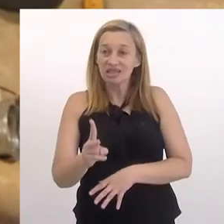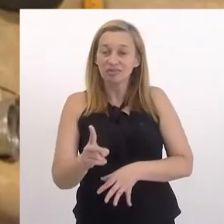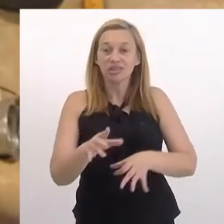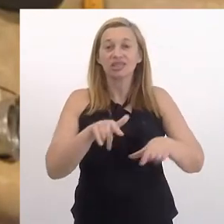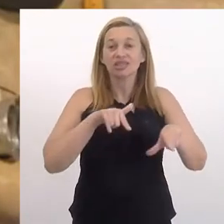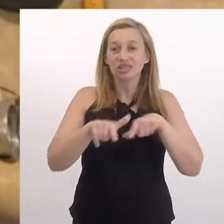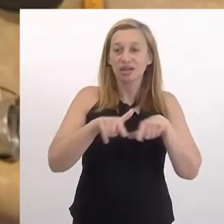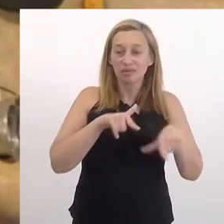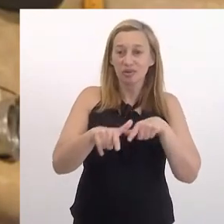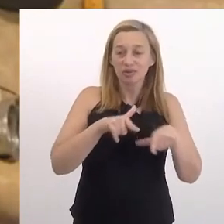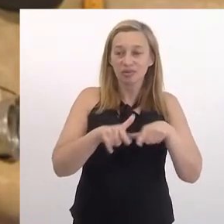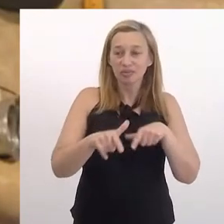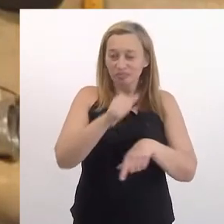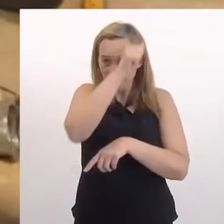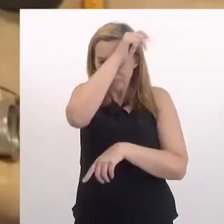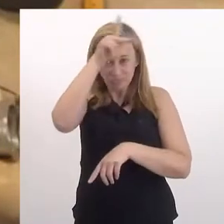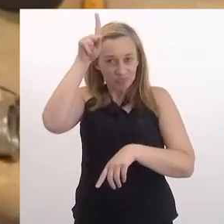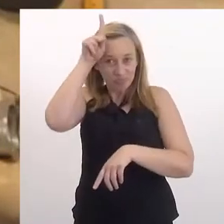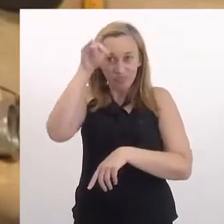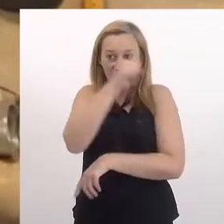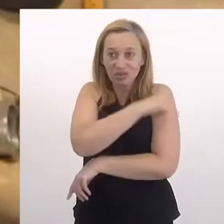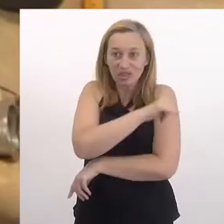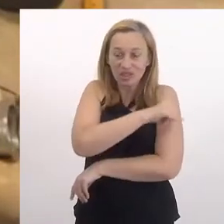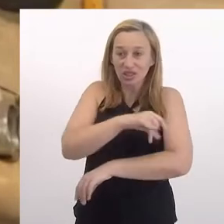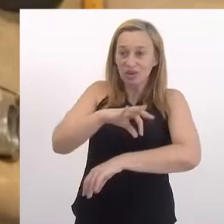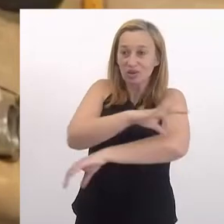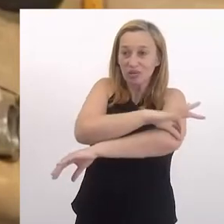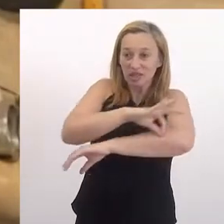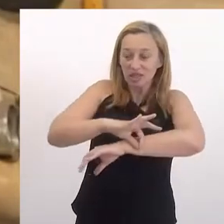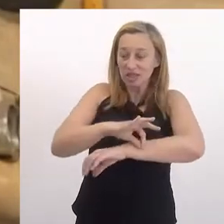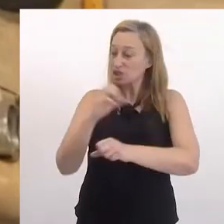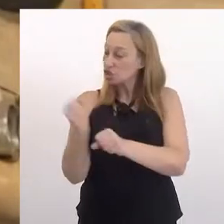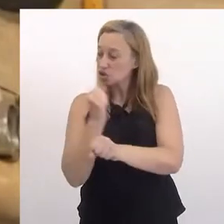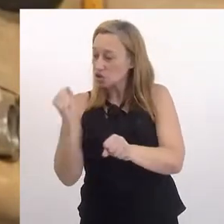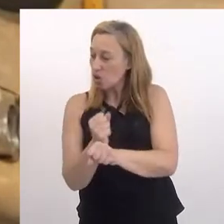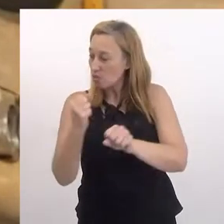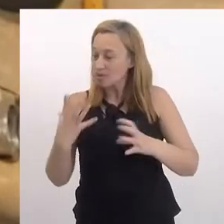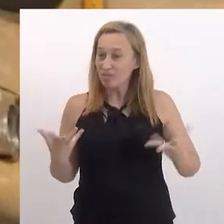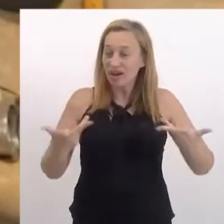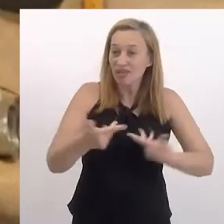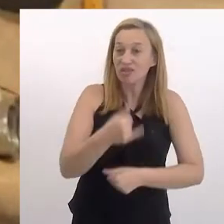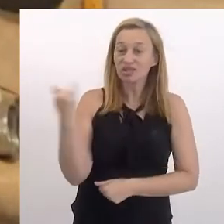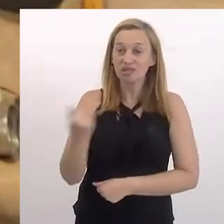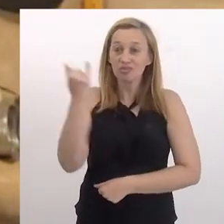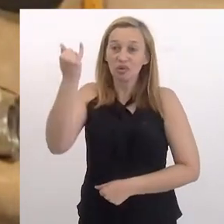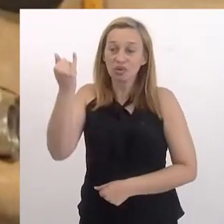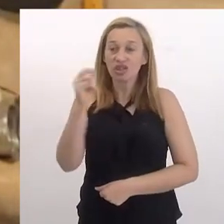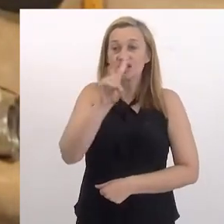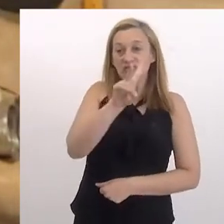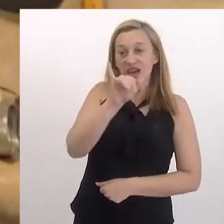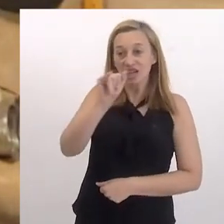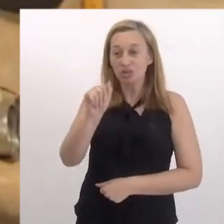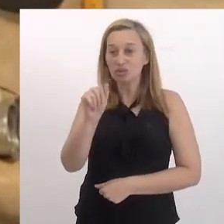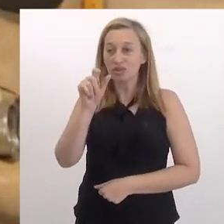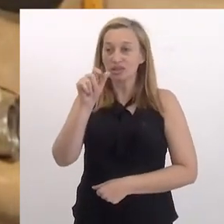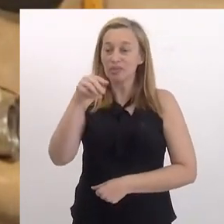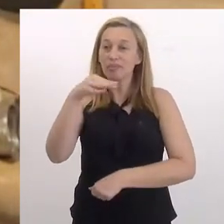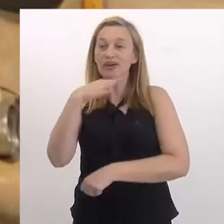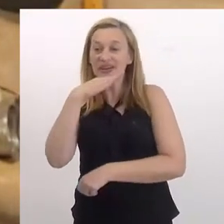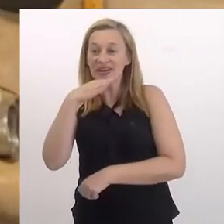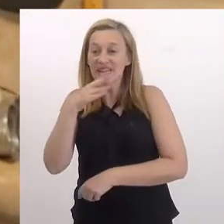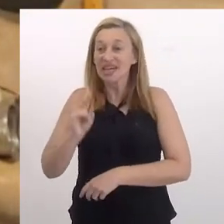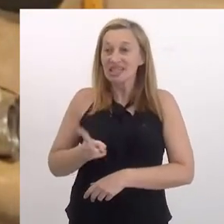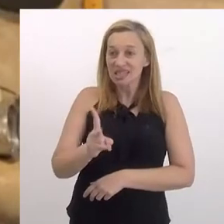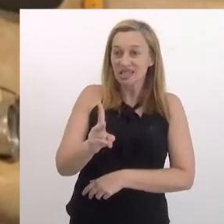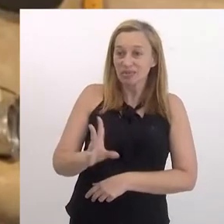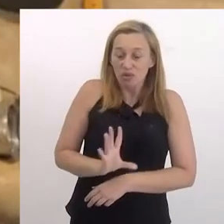prefeitura do Rio de Janeiro como arquiteto e participou de obras super importantes, como o Viaduto da Mangueira, Aterro do Flamengo e